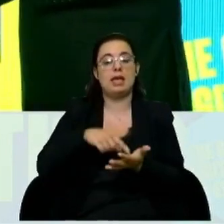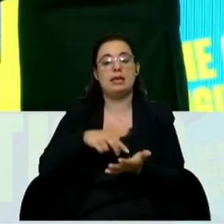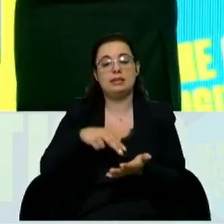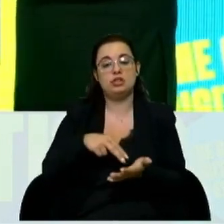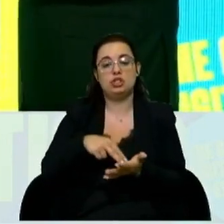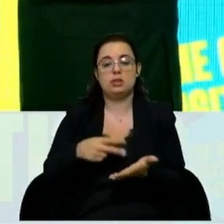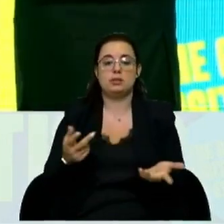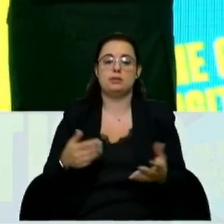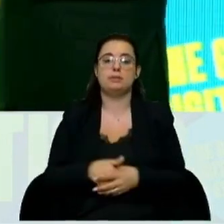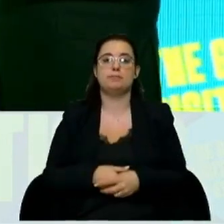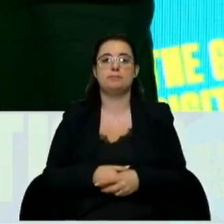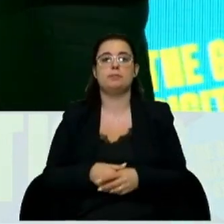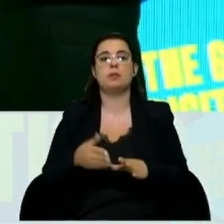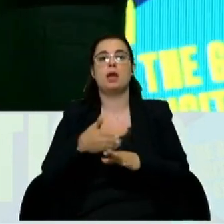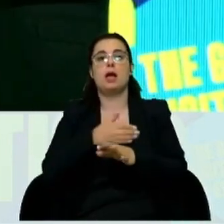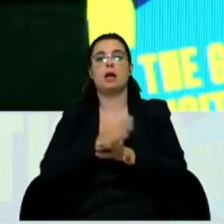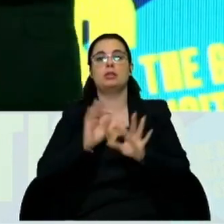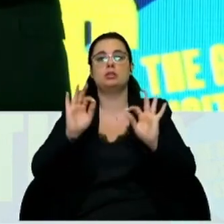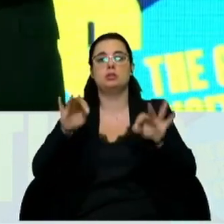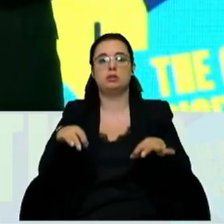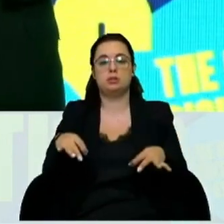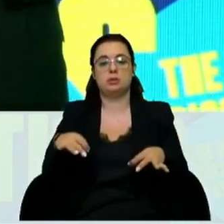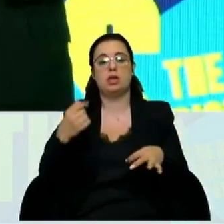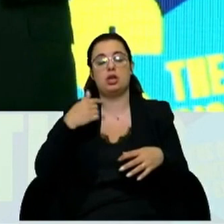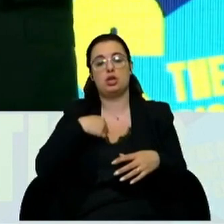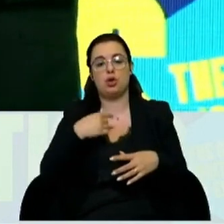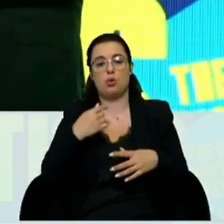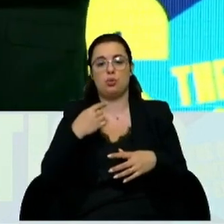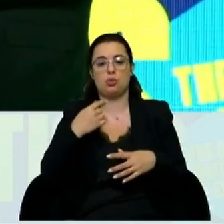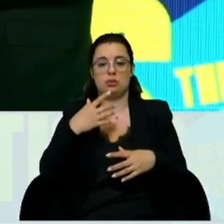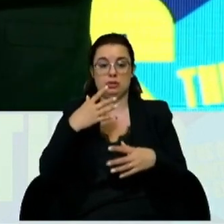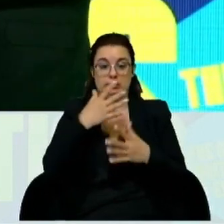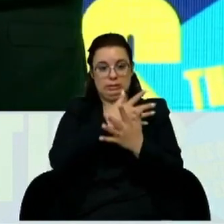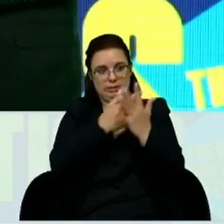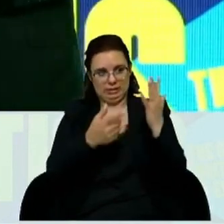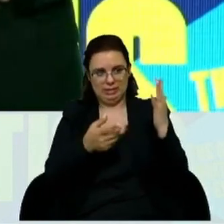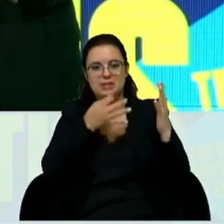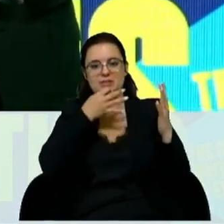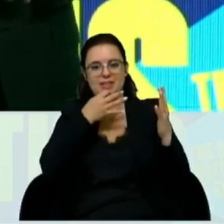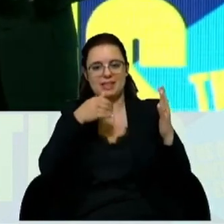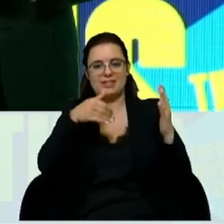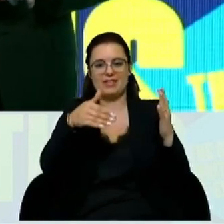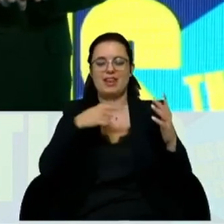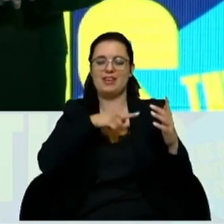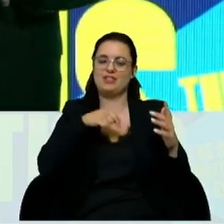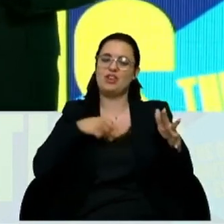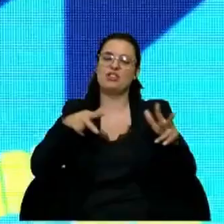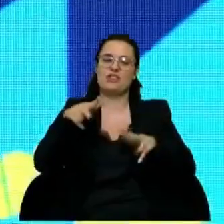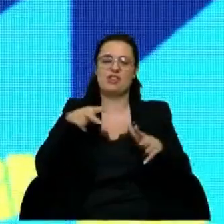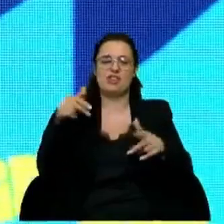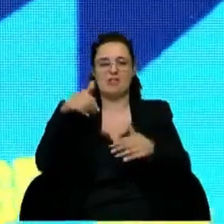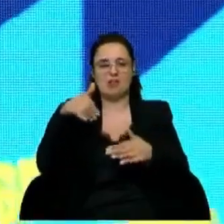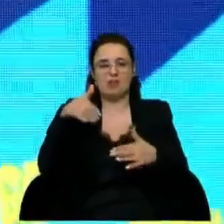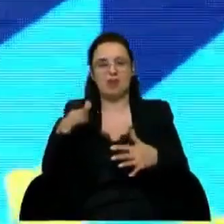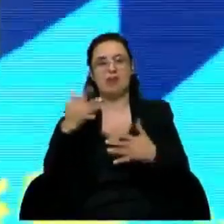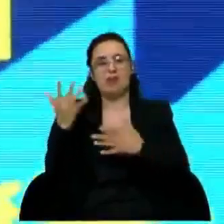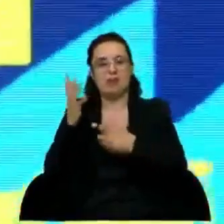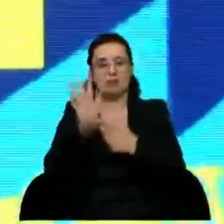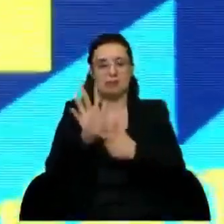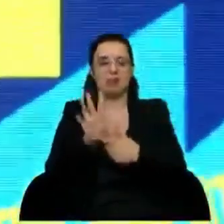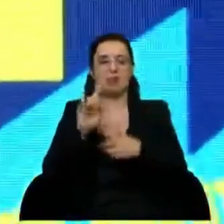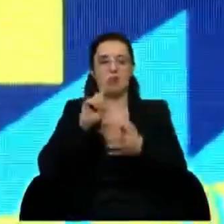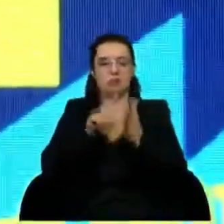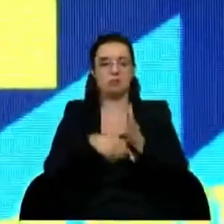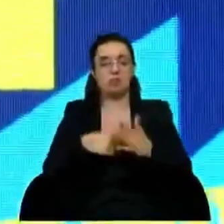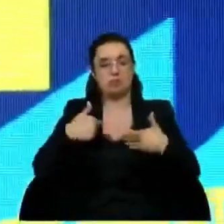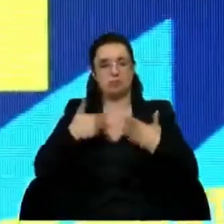setor. Portanto, antes de terminar, de passar aqui a palavra para os 5, vamos ter aqui um vídeo em que os 5 nos vão apresentar o projeto e